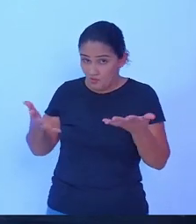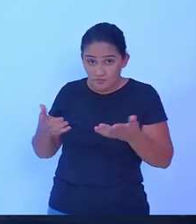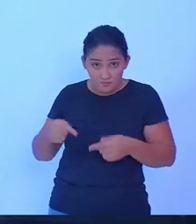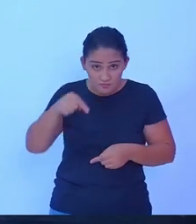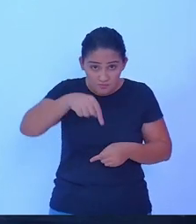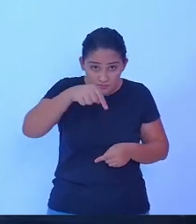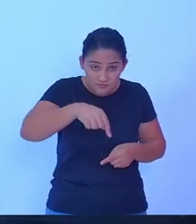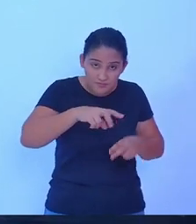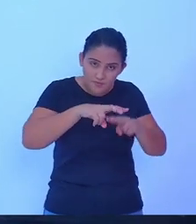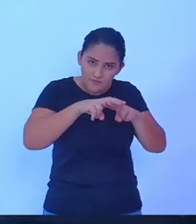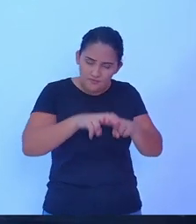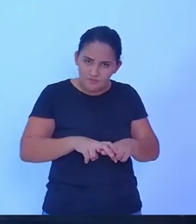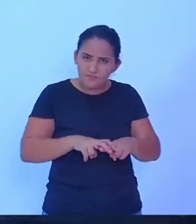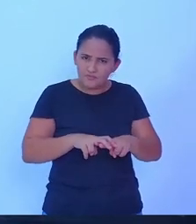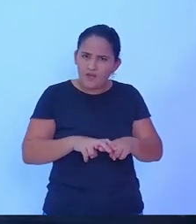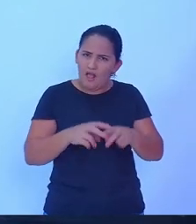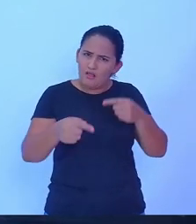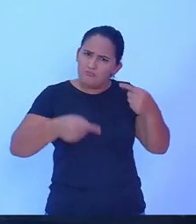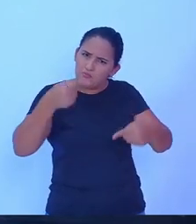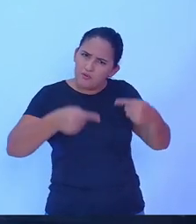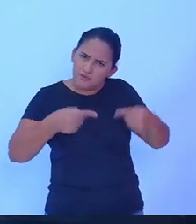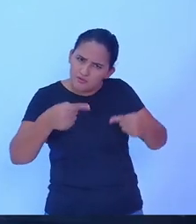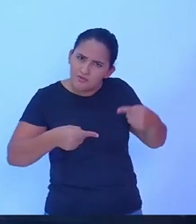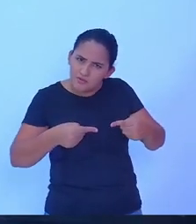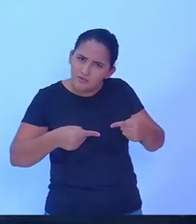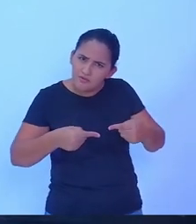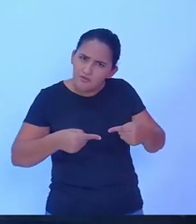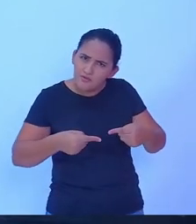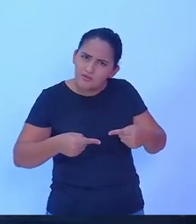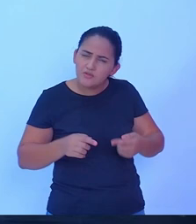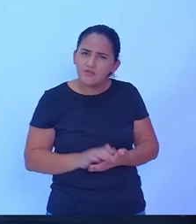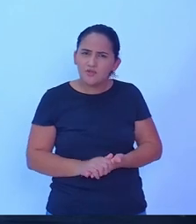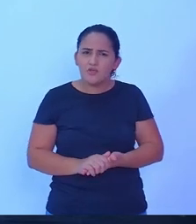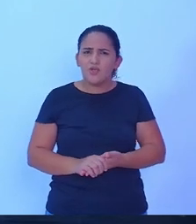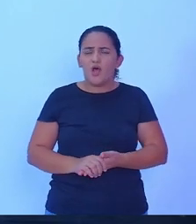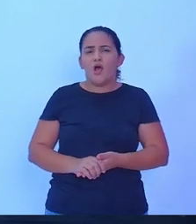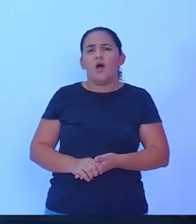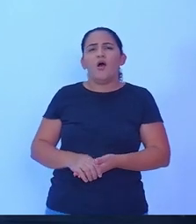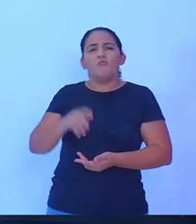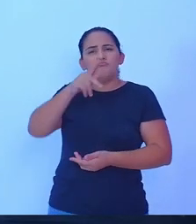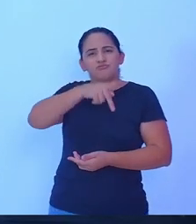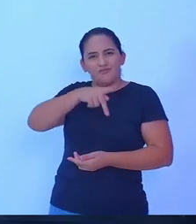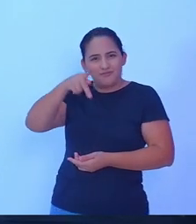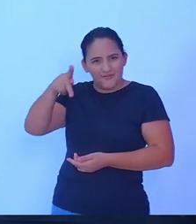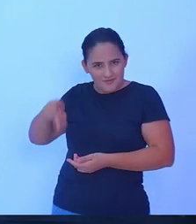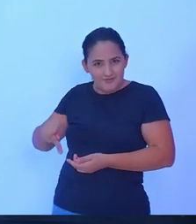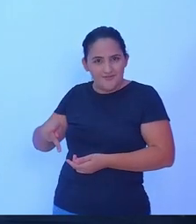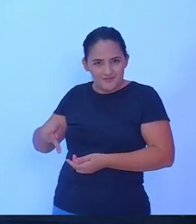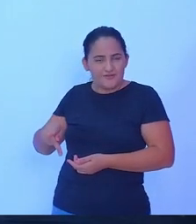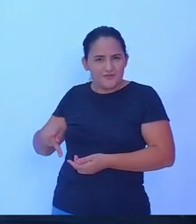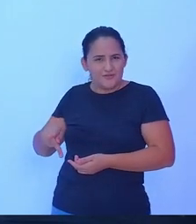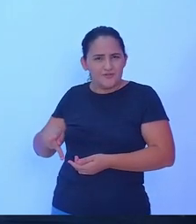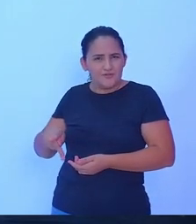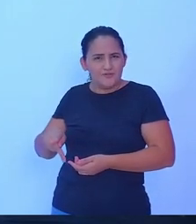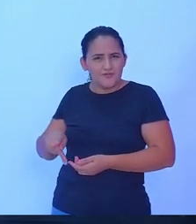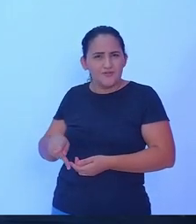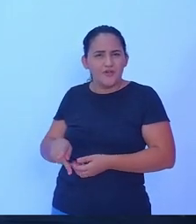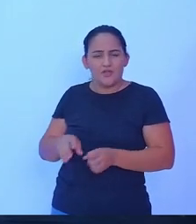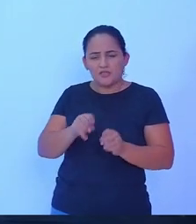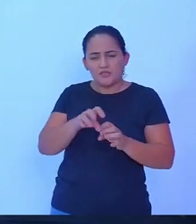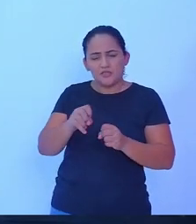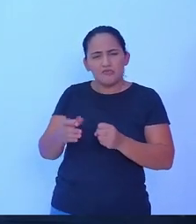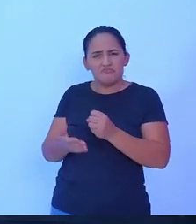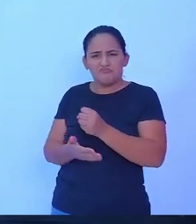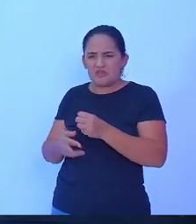sentados e podendo debater esse debate, que são os nossos professores, e tiveram uma falta de